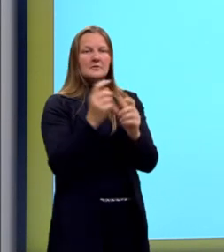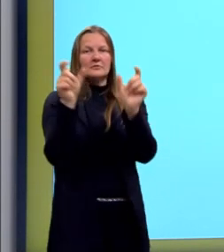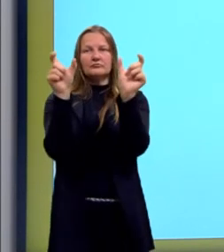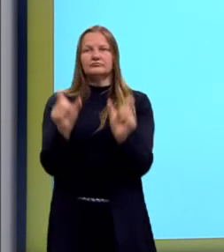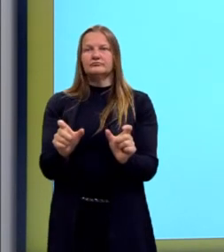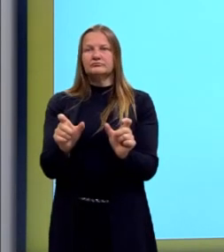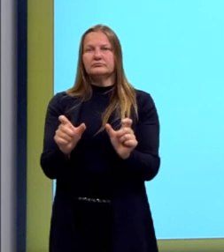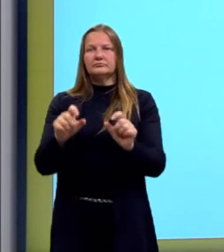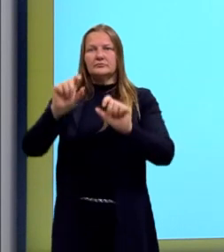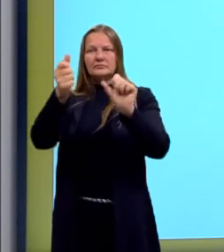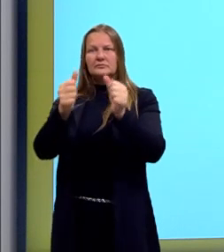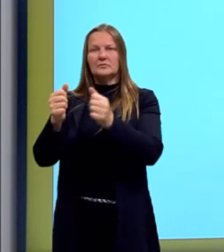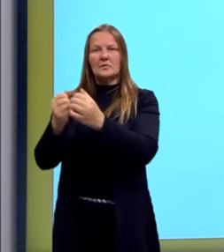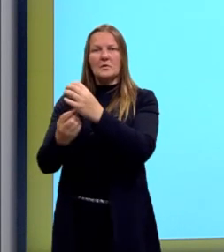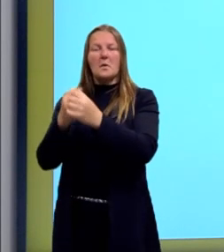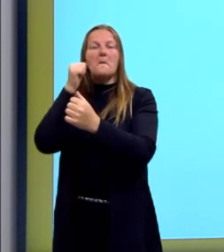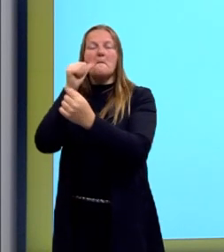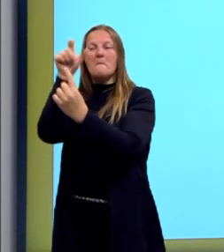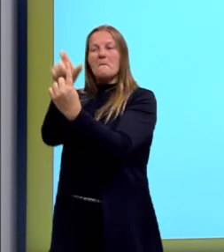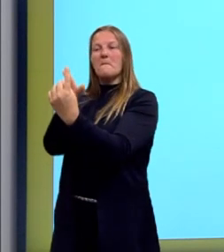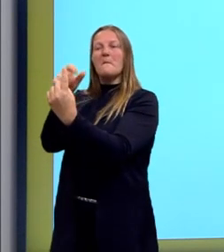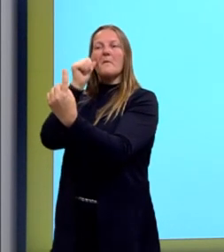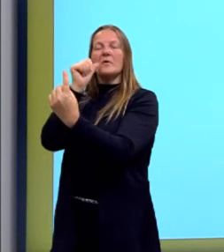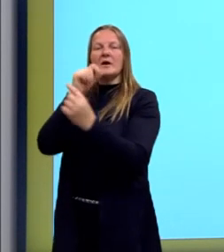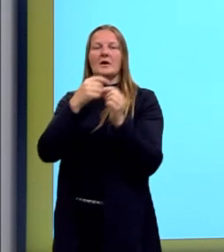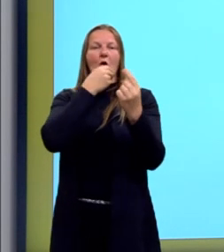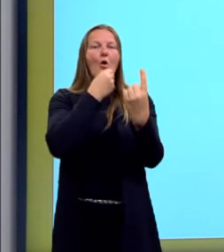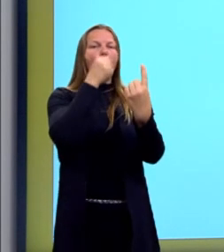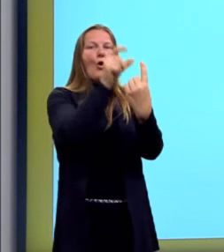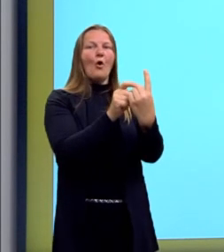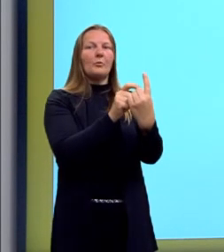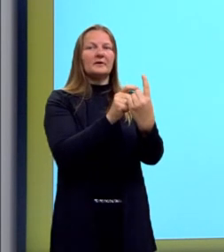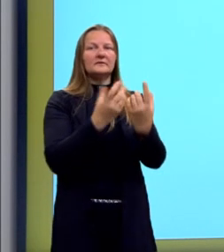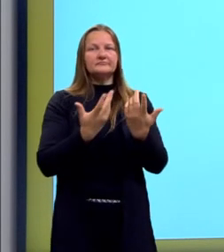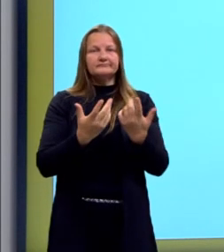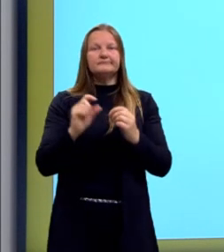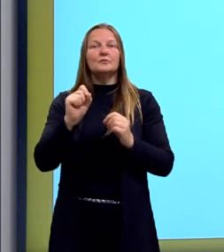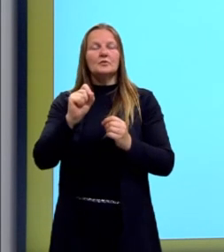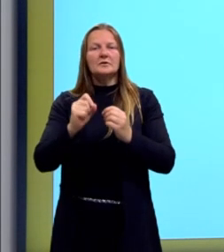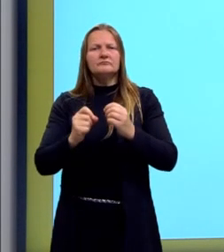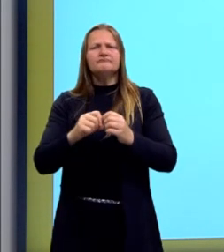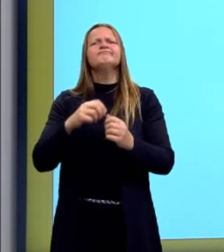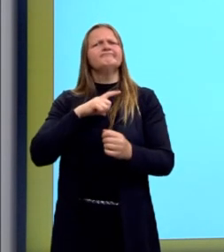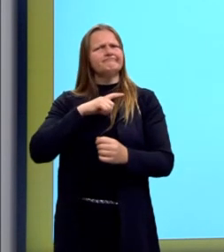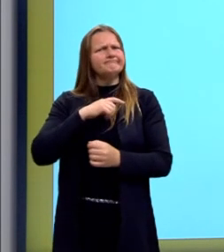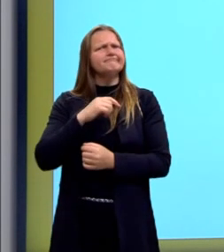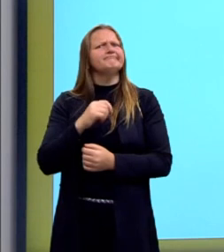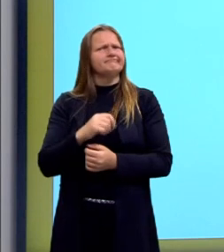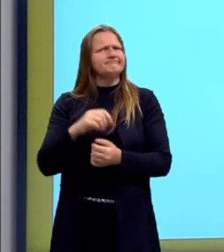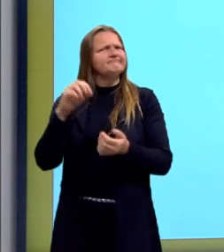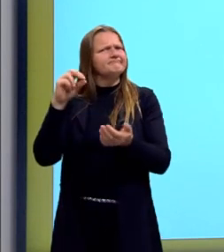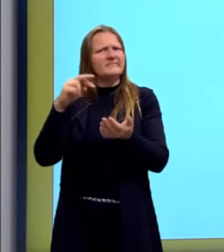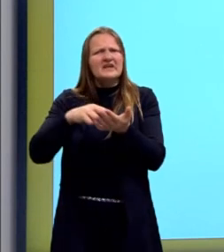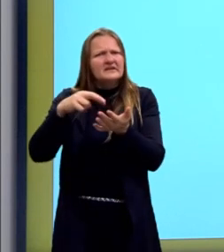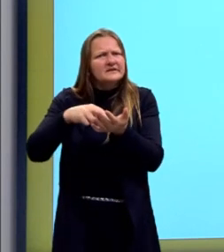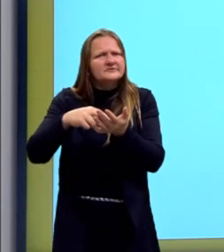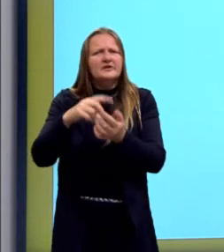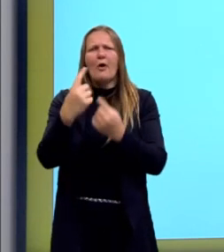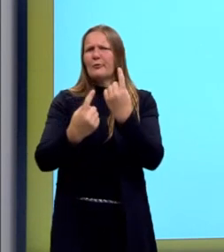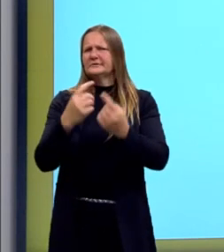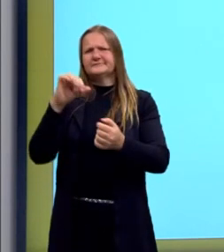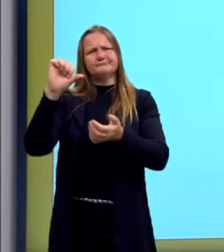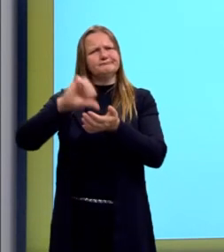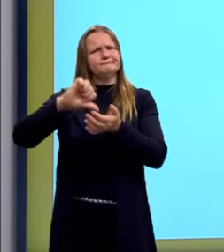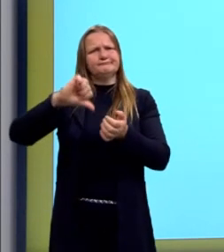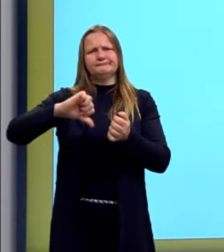do que a sociedade tenta dizer que é uma mulher e o que é um homem. E a gente sabe que cria umas imagens que são irreais. E quando eu falo